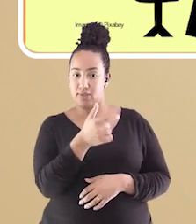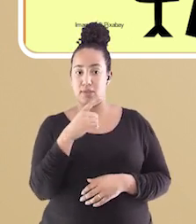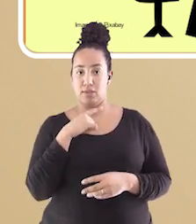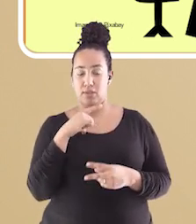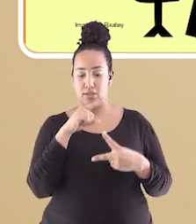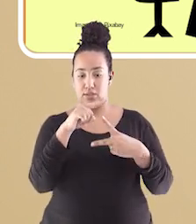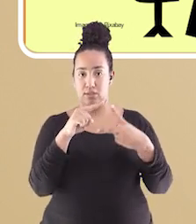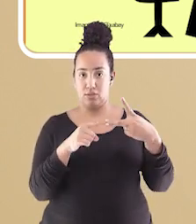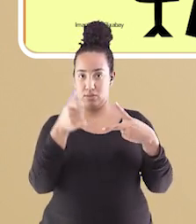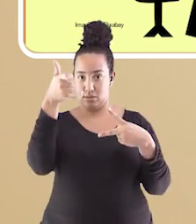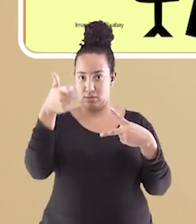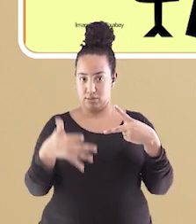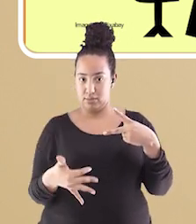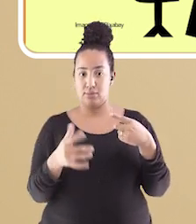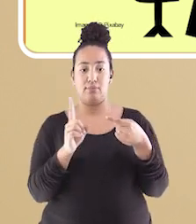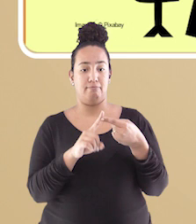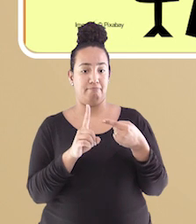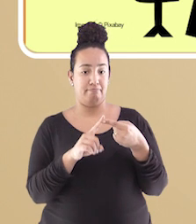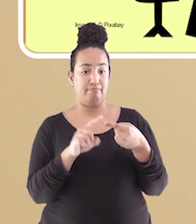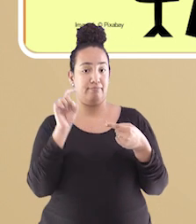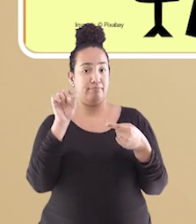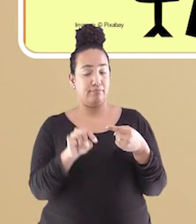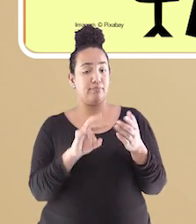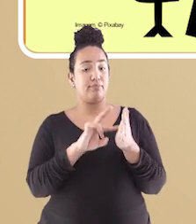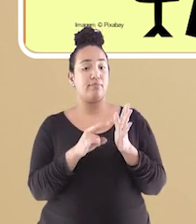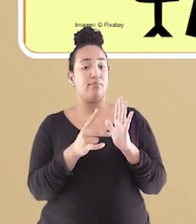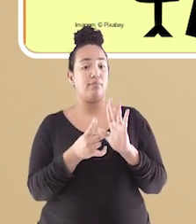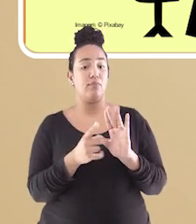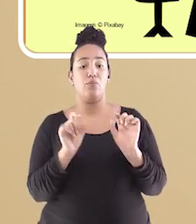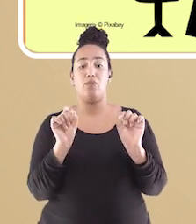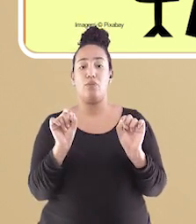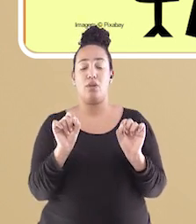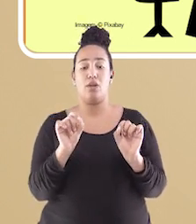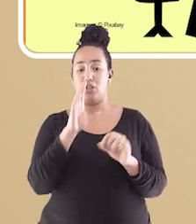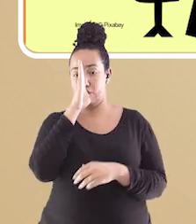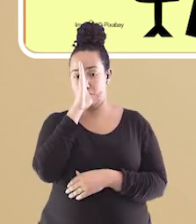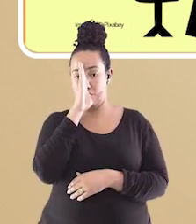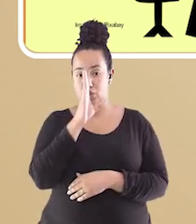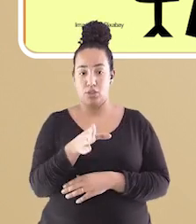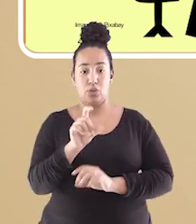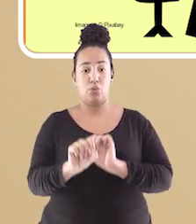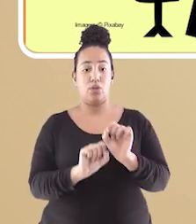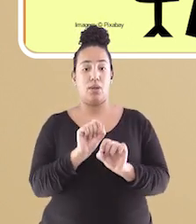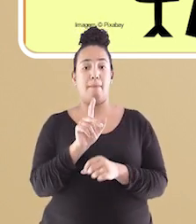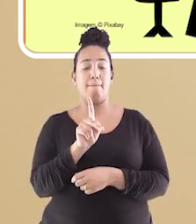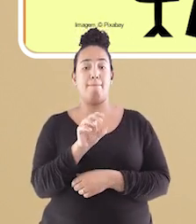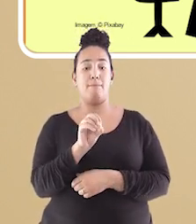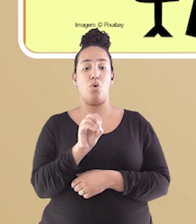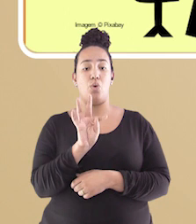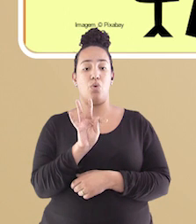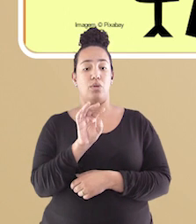palavra de duas formas. Um, potencial tem a ver diretamente com